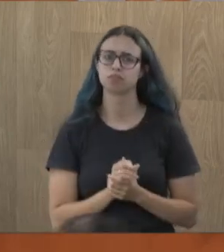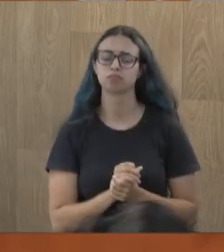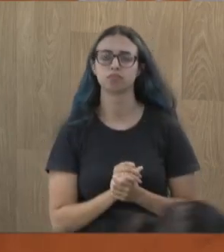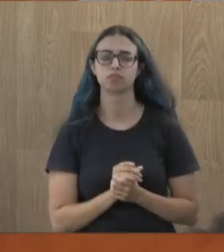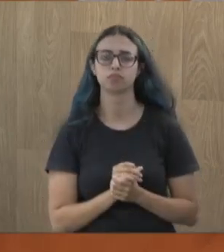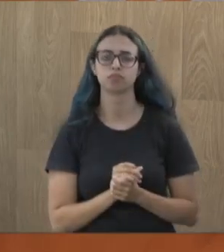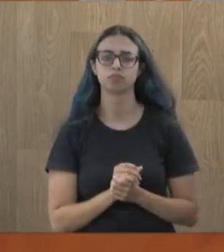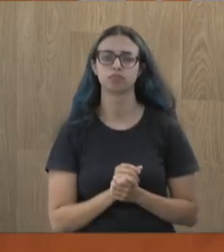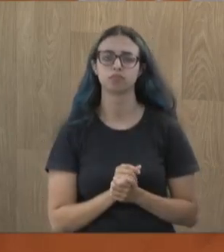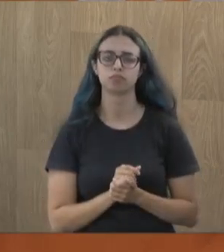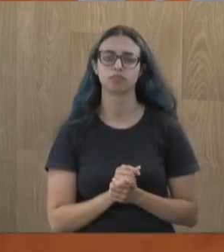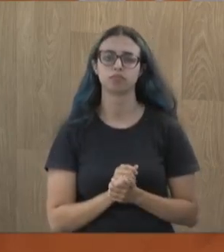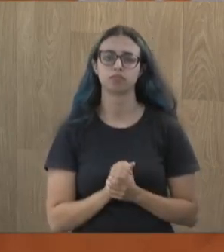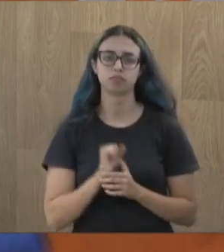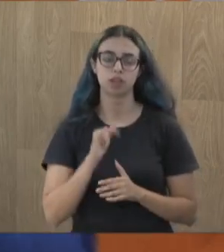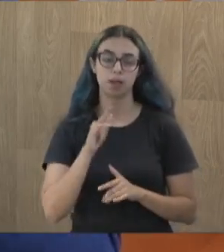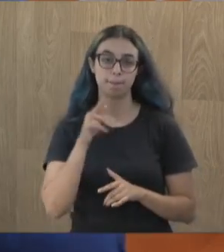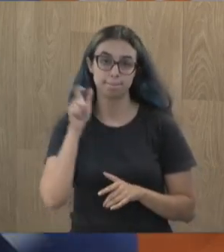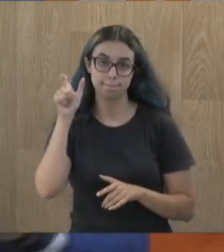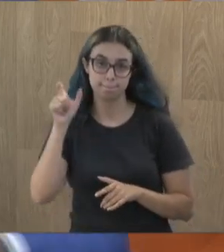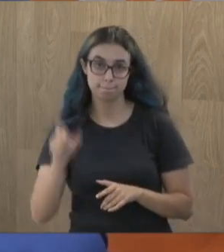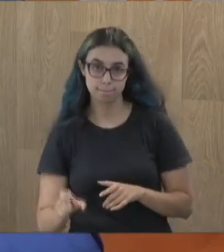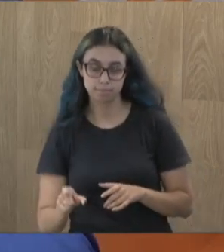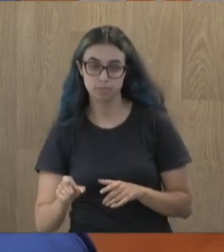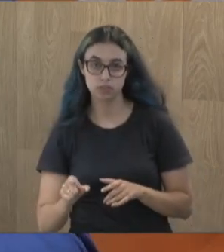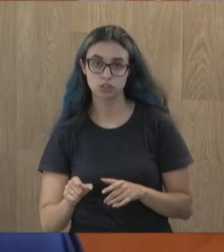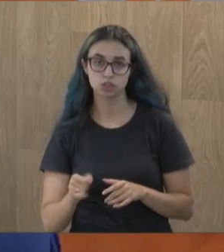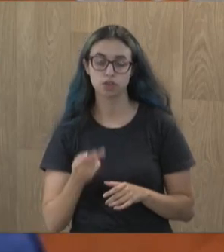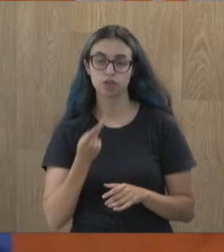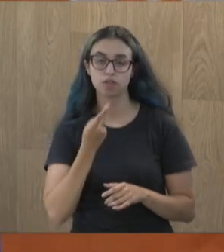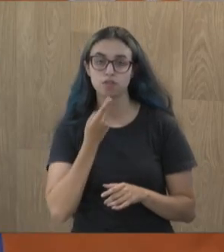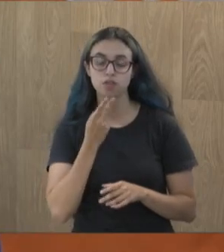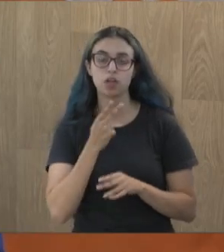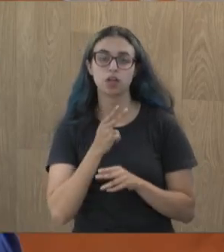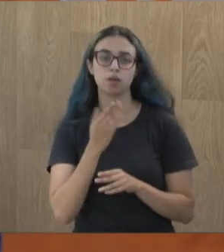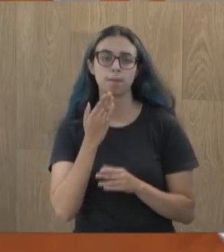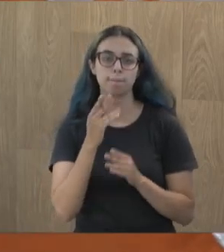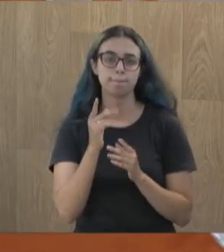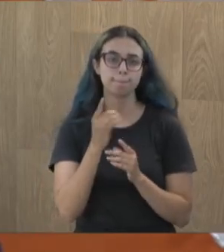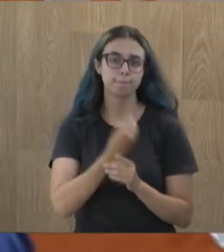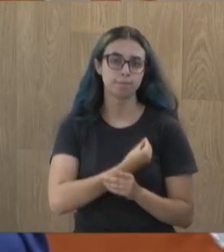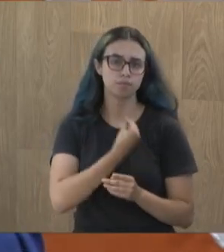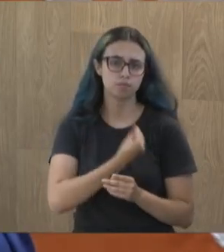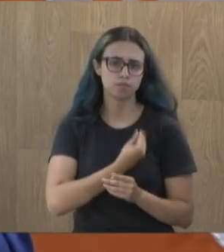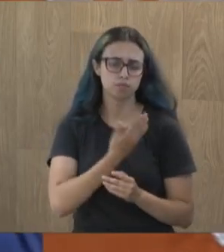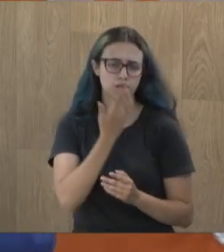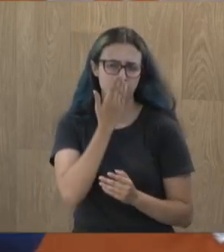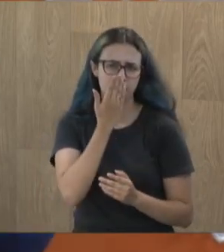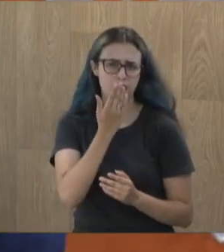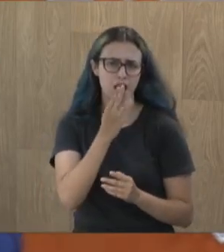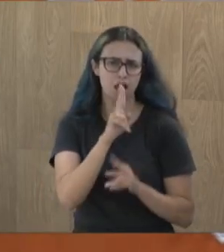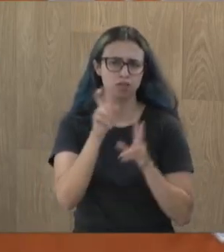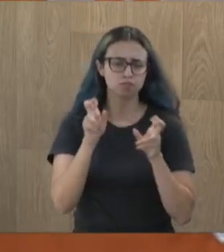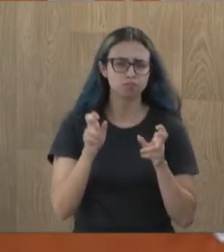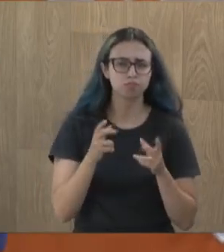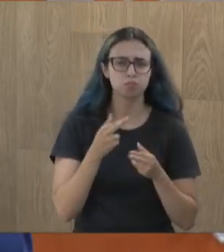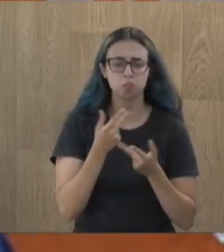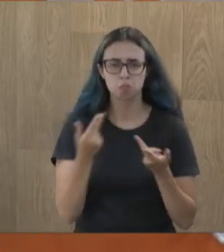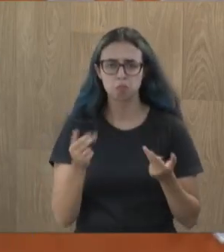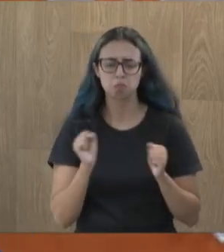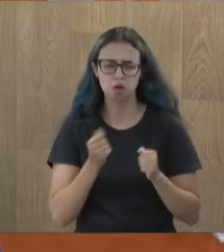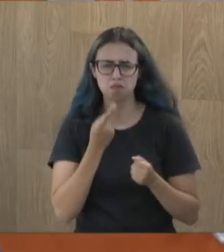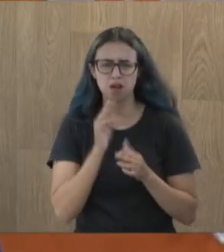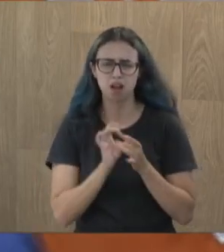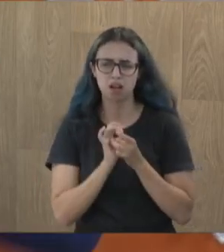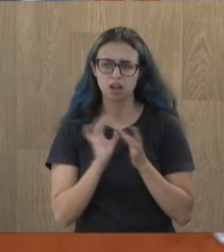um apresentador e falar pessoalmente sobre um assunto, um assunto que ele achar que deva falar, tudo